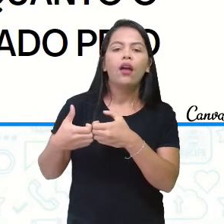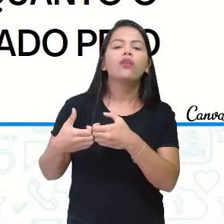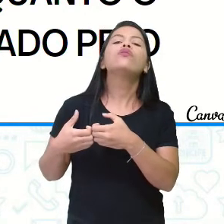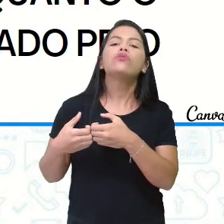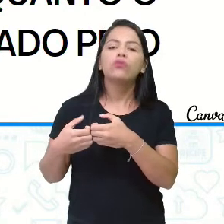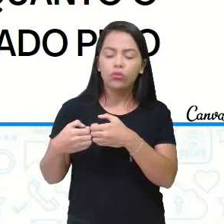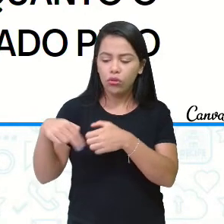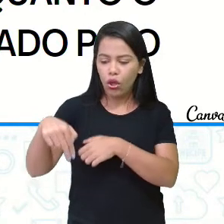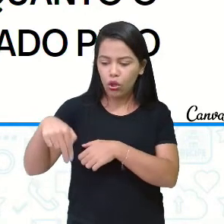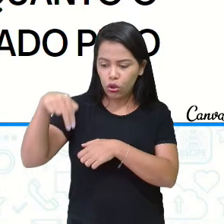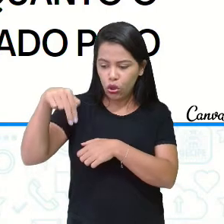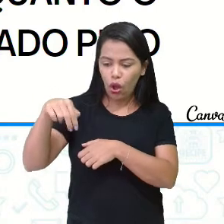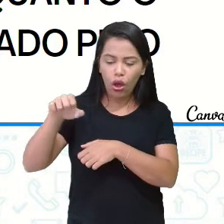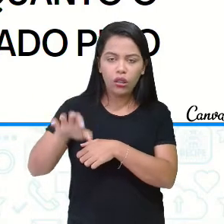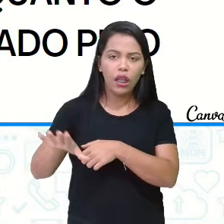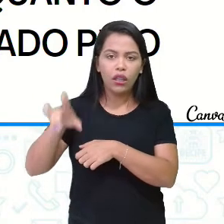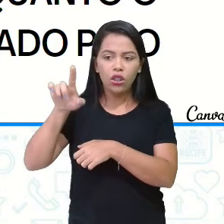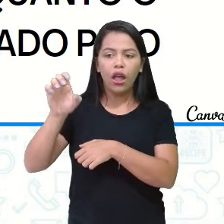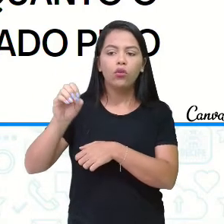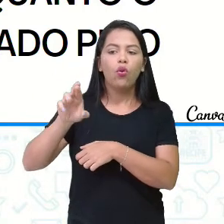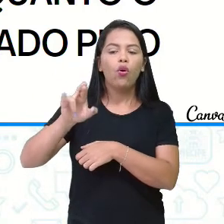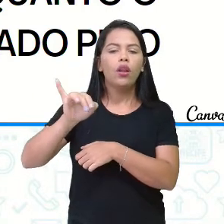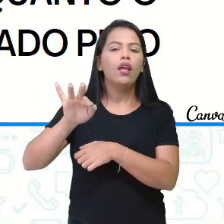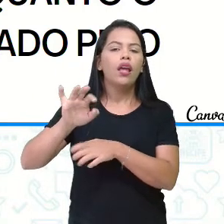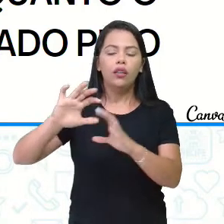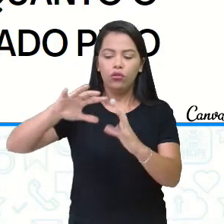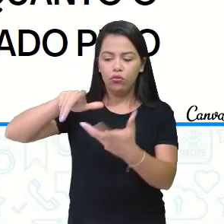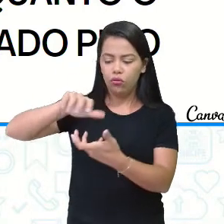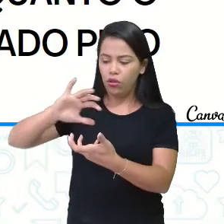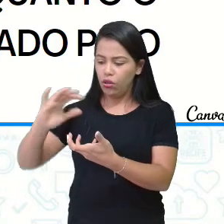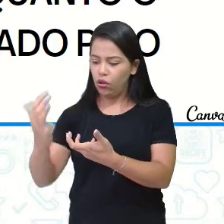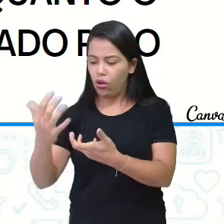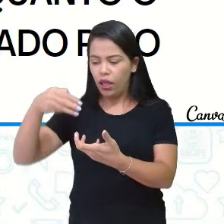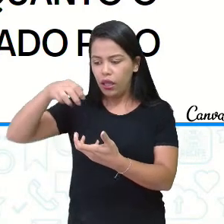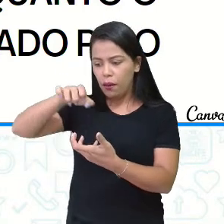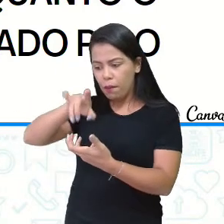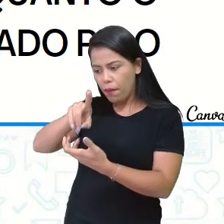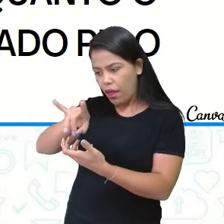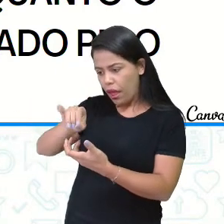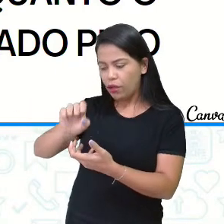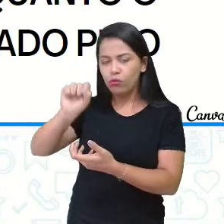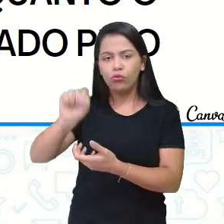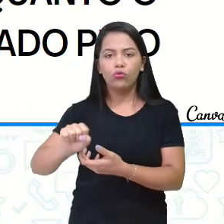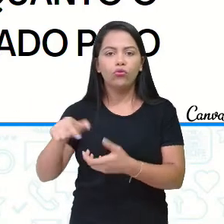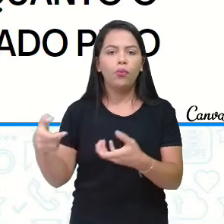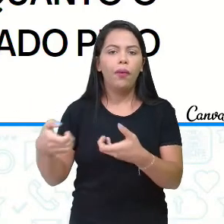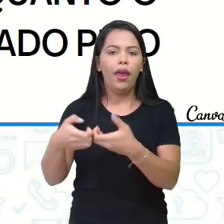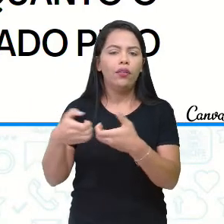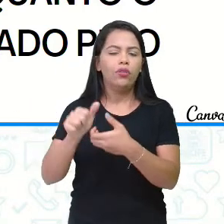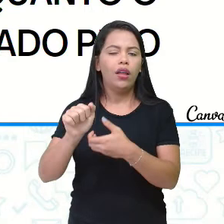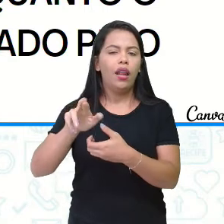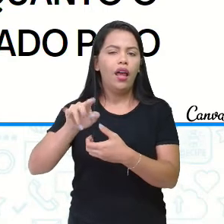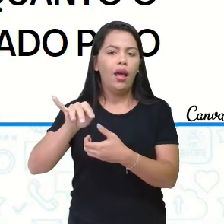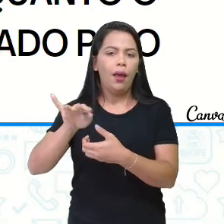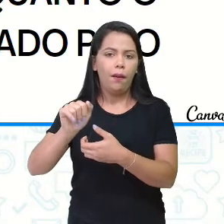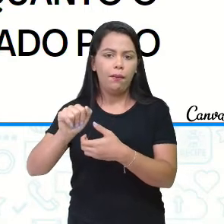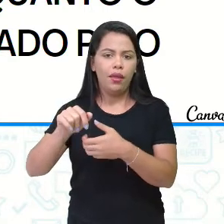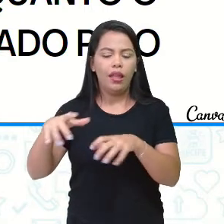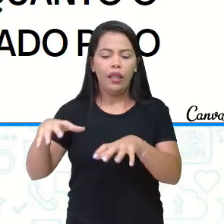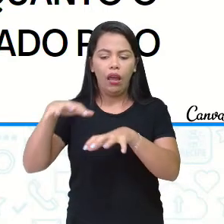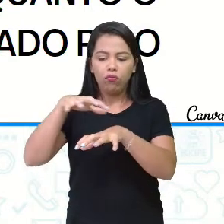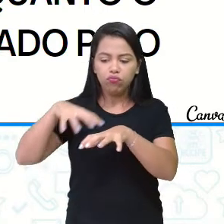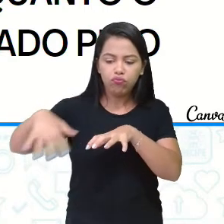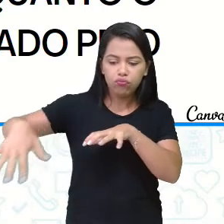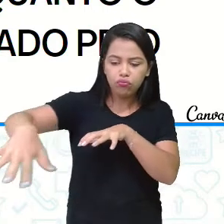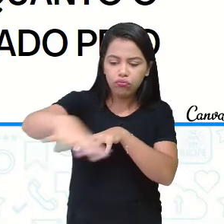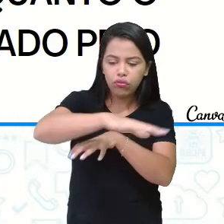arábica, no Oriente Médio. Sua única fronteira terrestre é com a Arábia Saudita, ao sul, enquanto o restante do seu território é cercado pelo Golfo